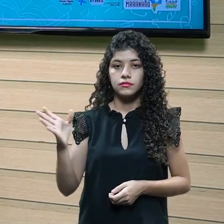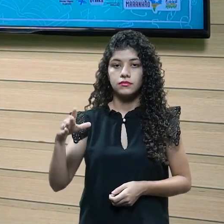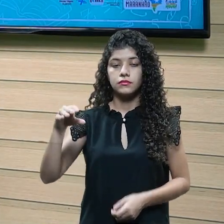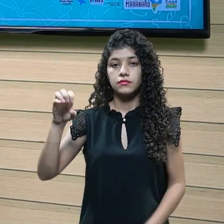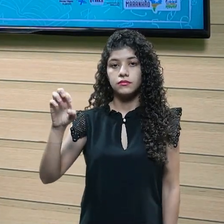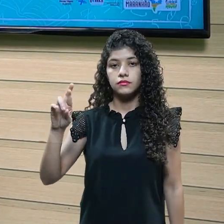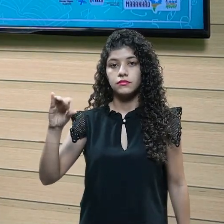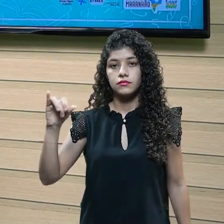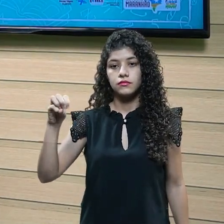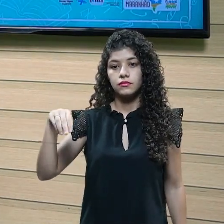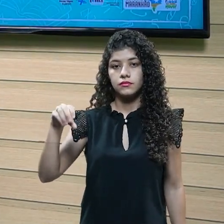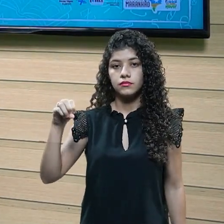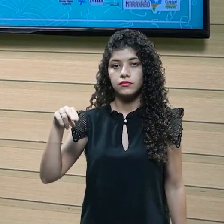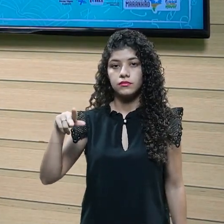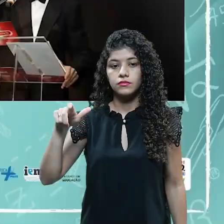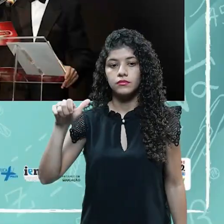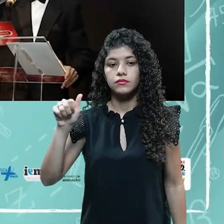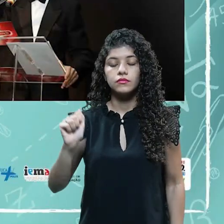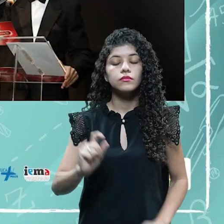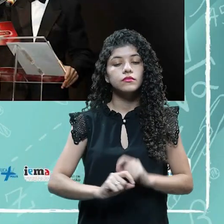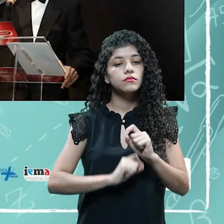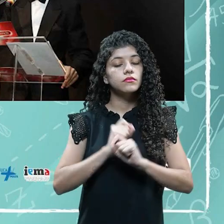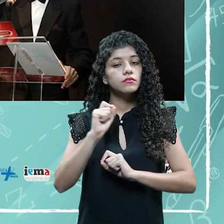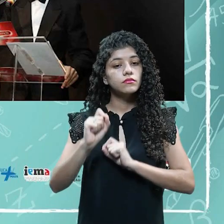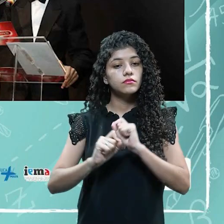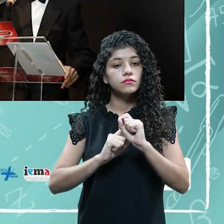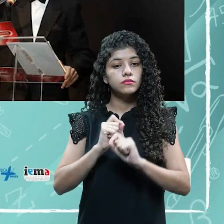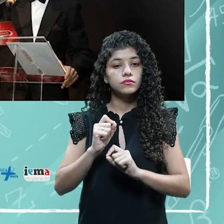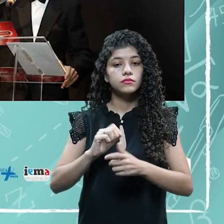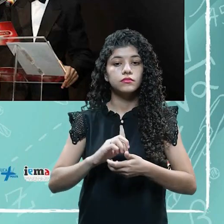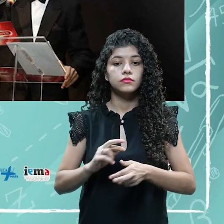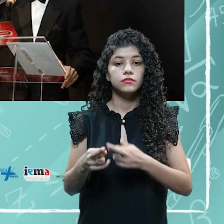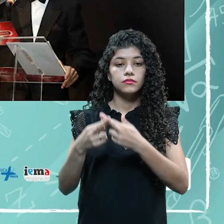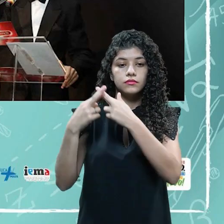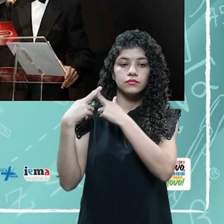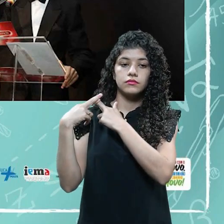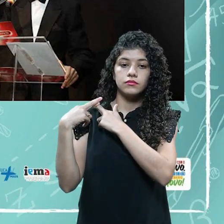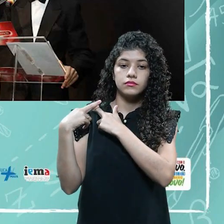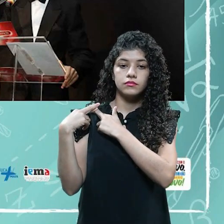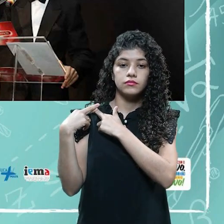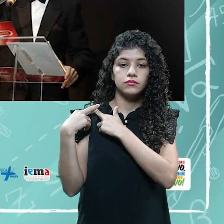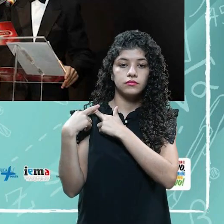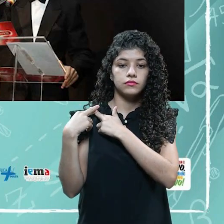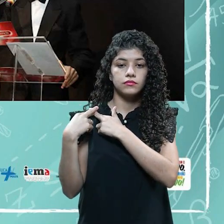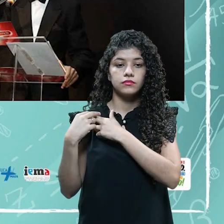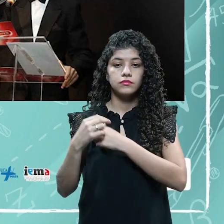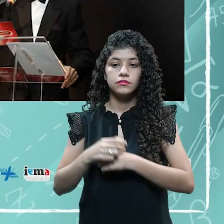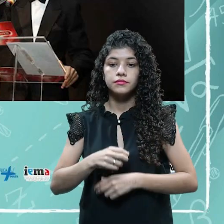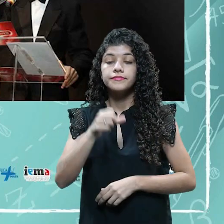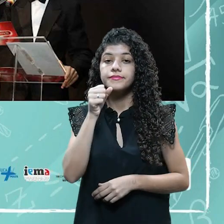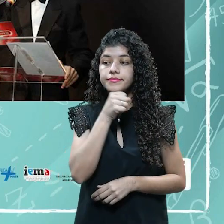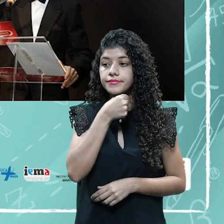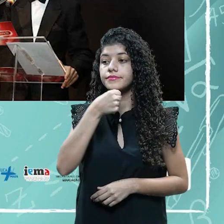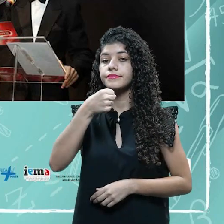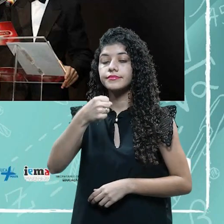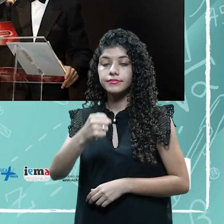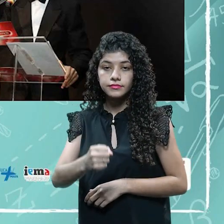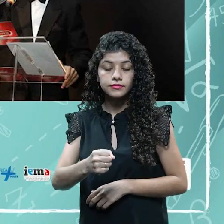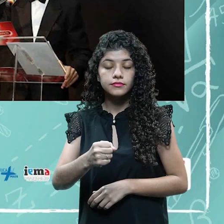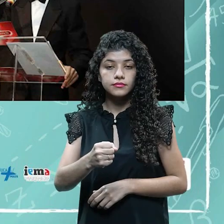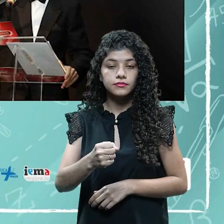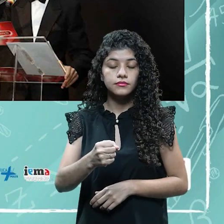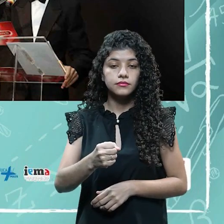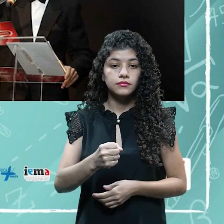né? Então, vamos lá, o conceitual, o mestre de cerimônia. O mestre de cerimônia, ele é responsável pela locução da solenidade oficial,